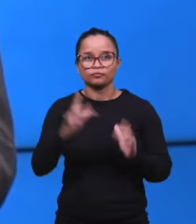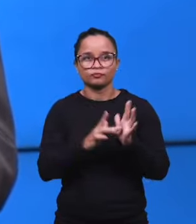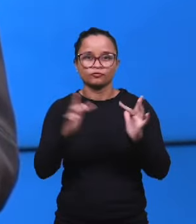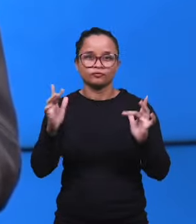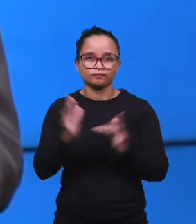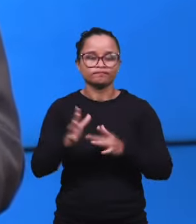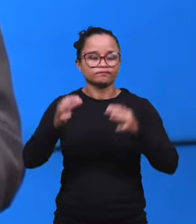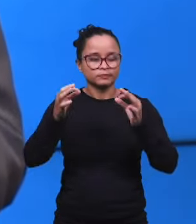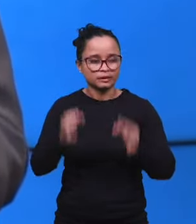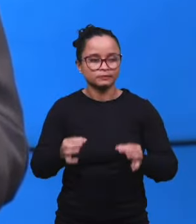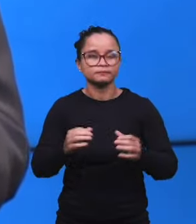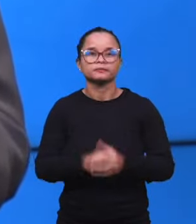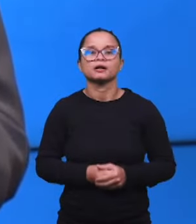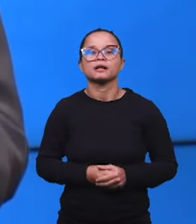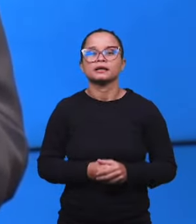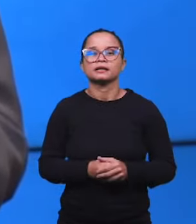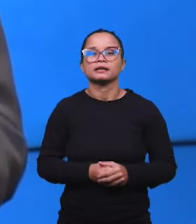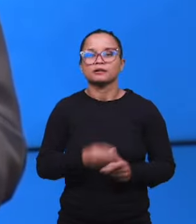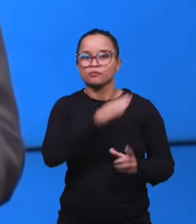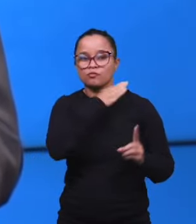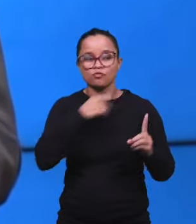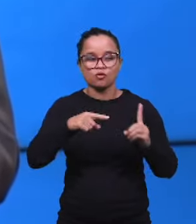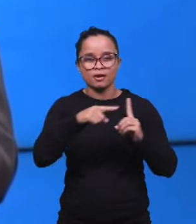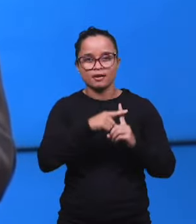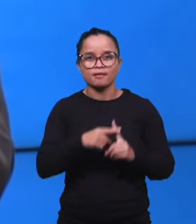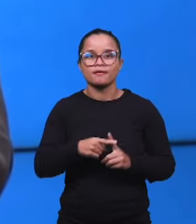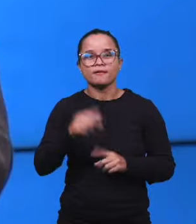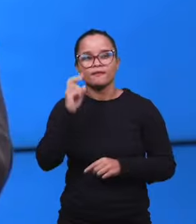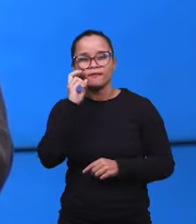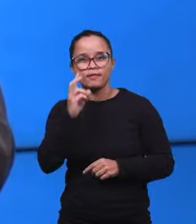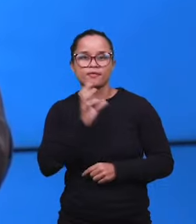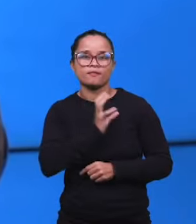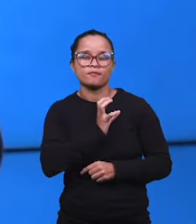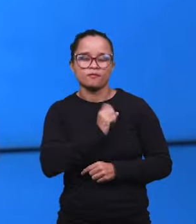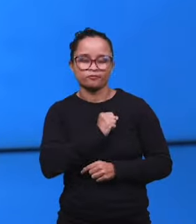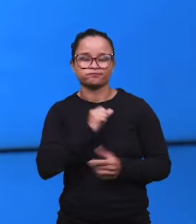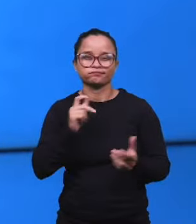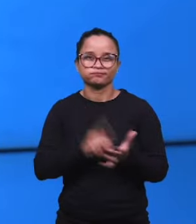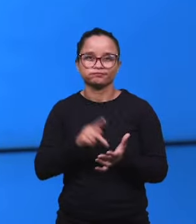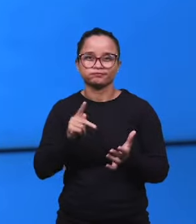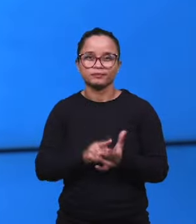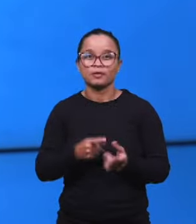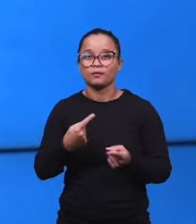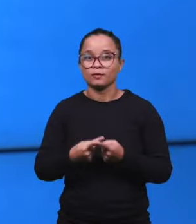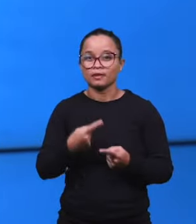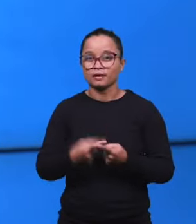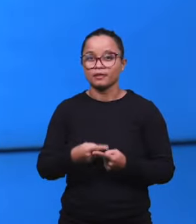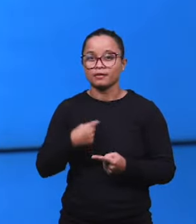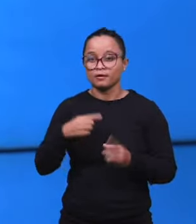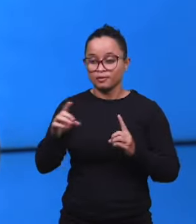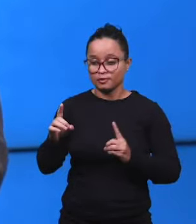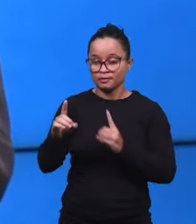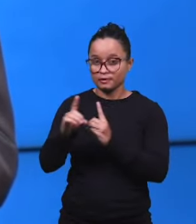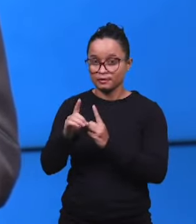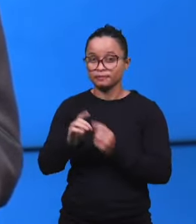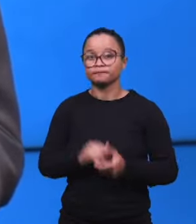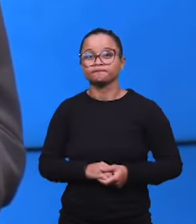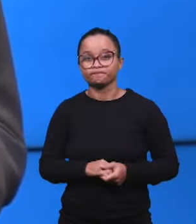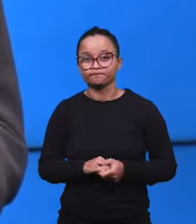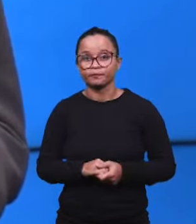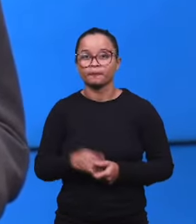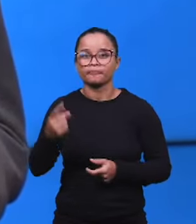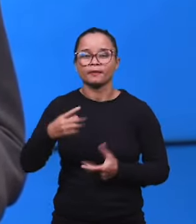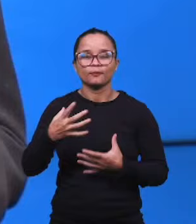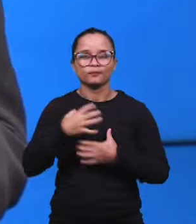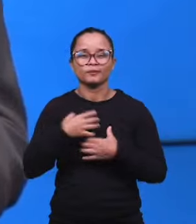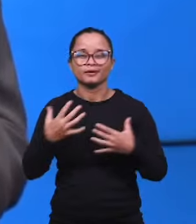Jesus, ele exatamente, o sacrifício dele, a igreja vê com muito amor, né? Porque a expressão de, em Ti, ou seja, em Ti,